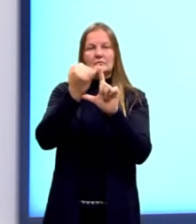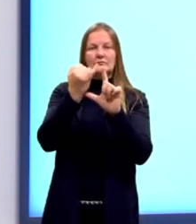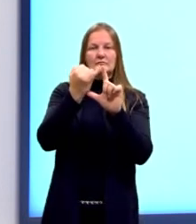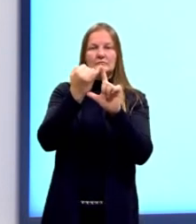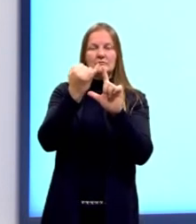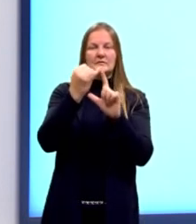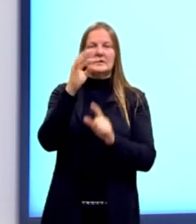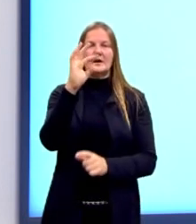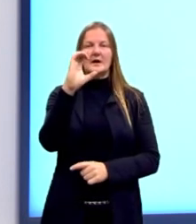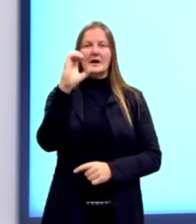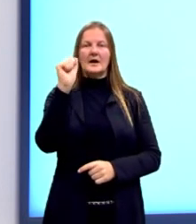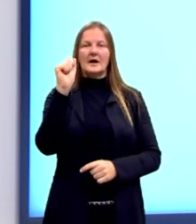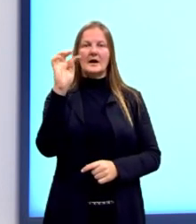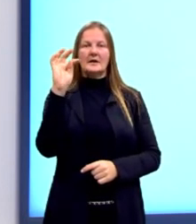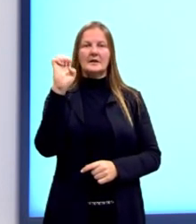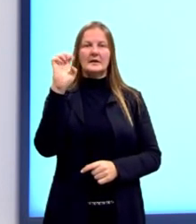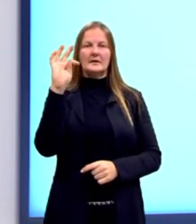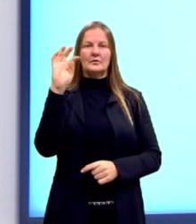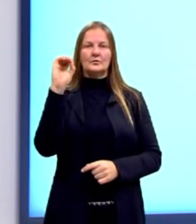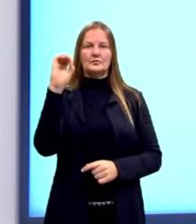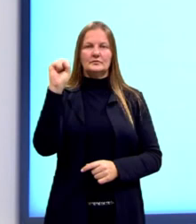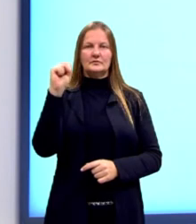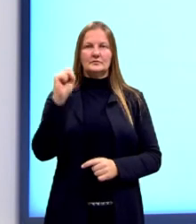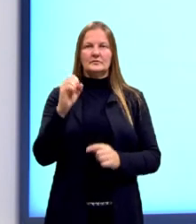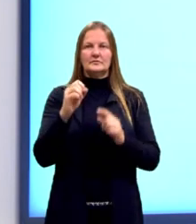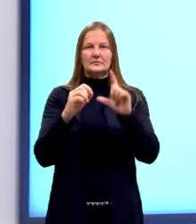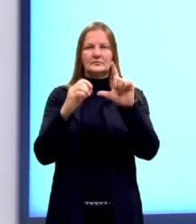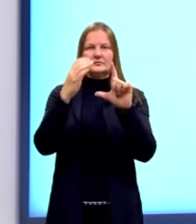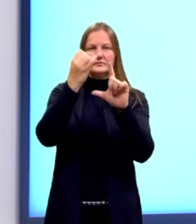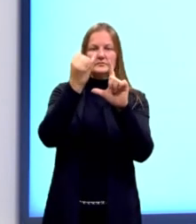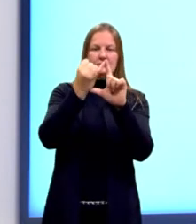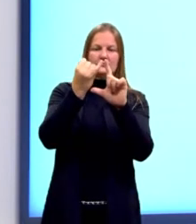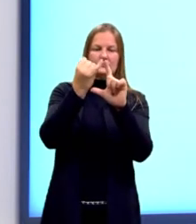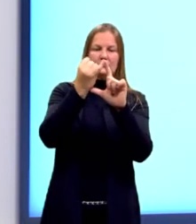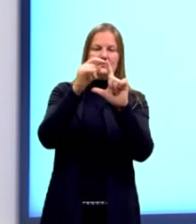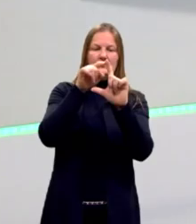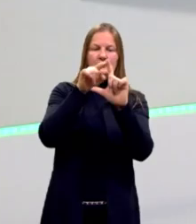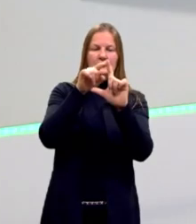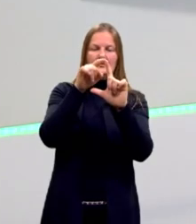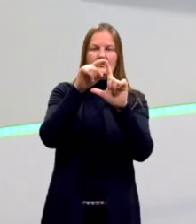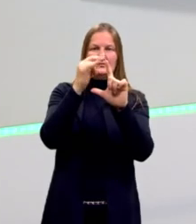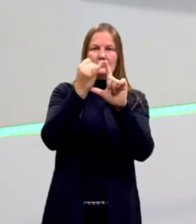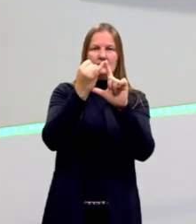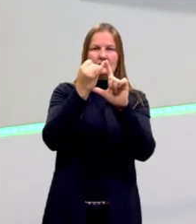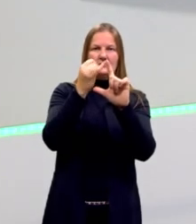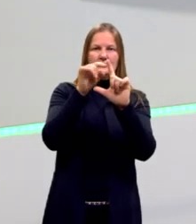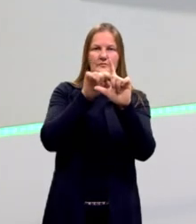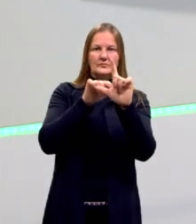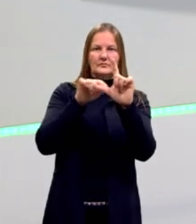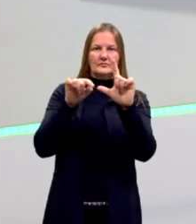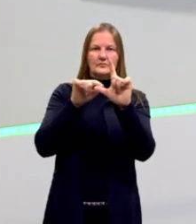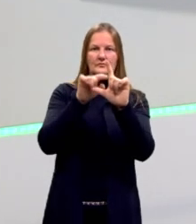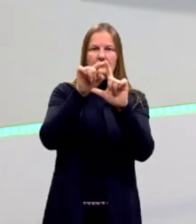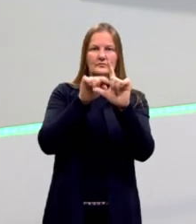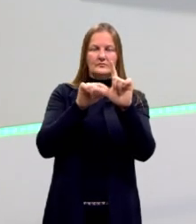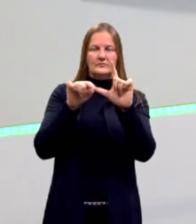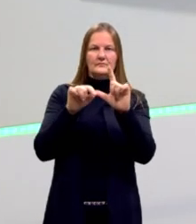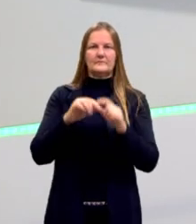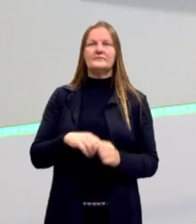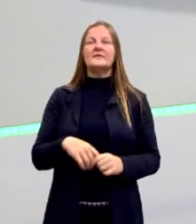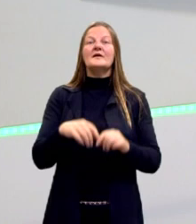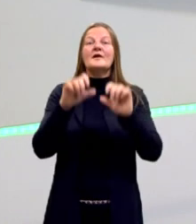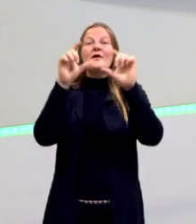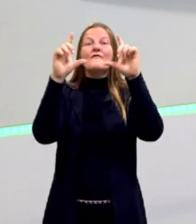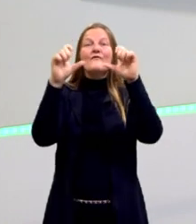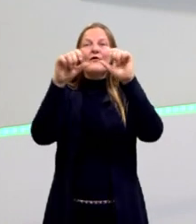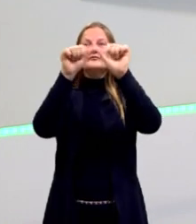catetos seriam os lados que formam o ângulo de 90 graus. Ali na imagem nós temos um